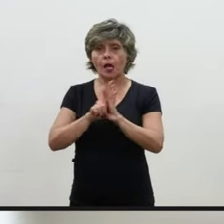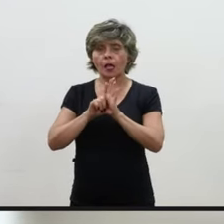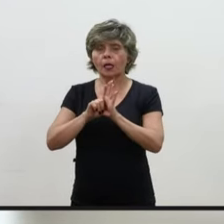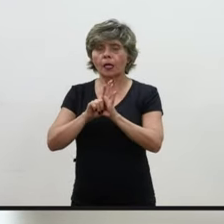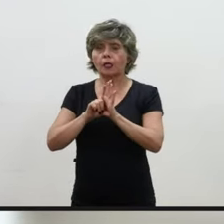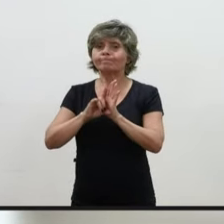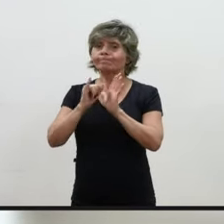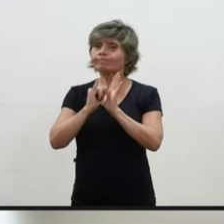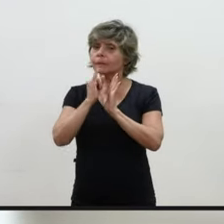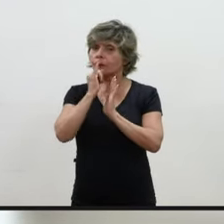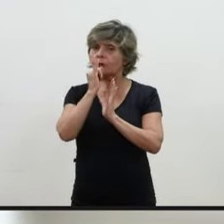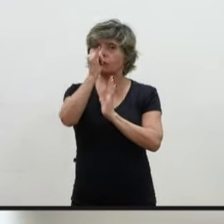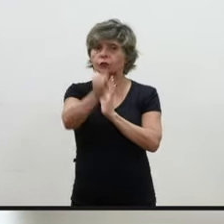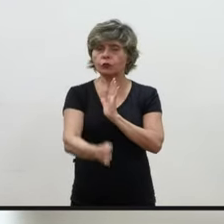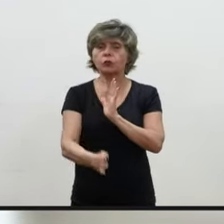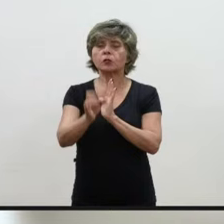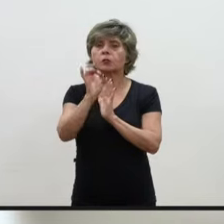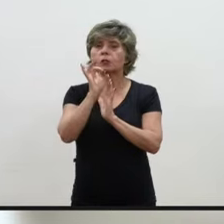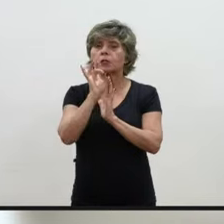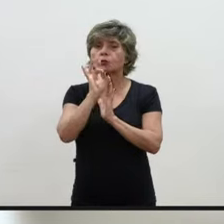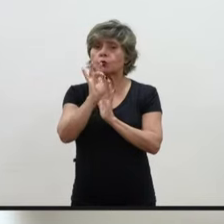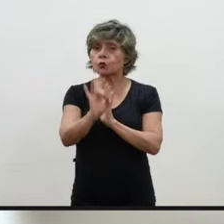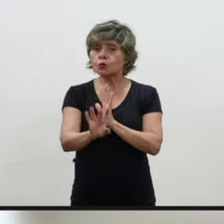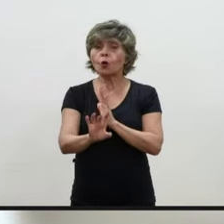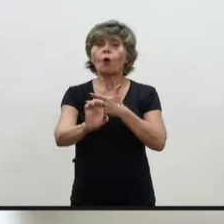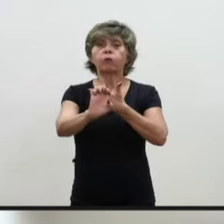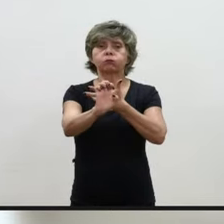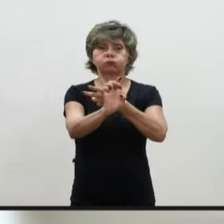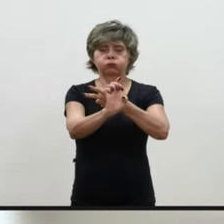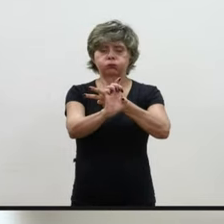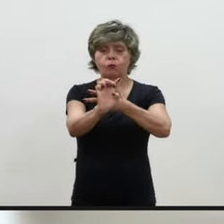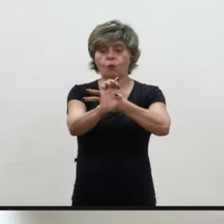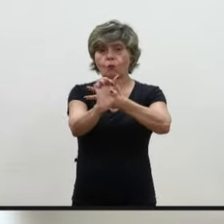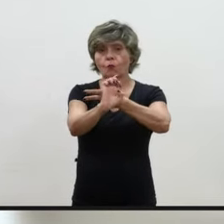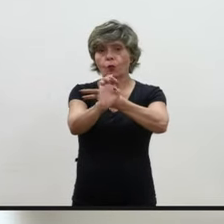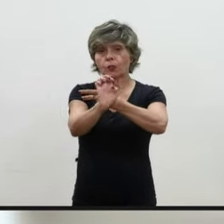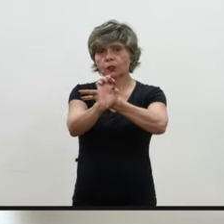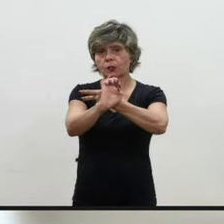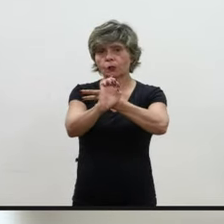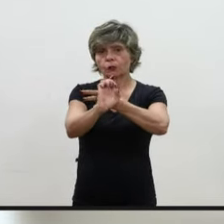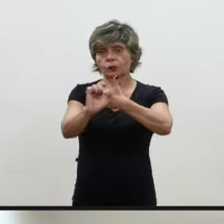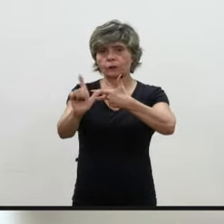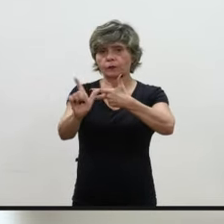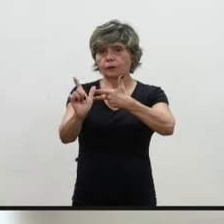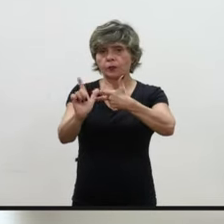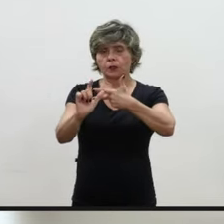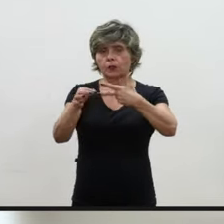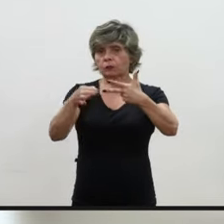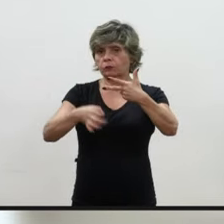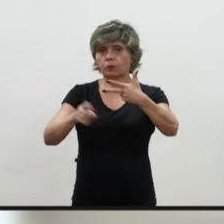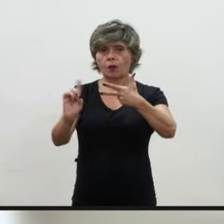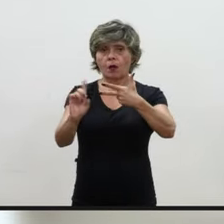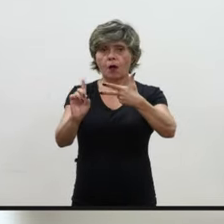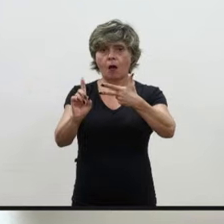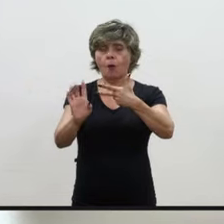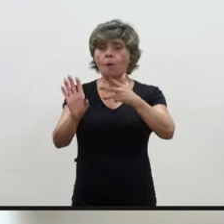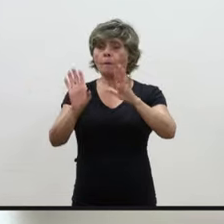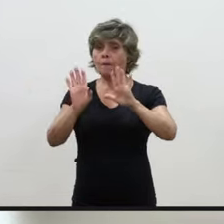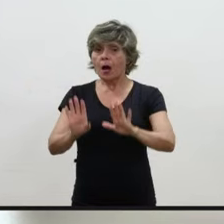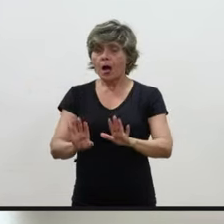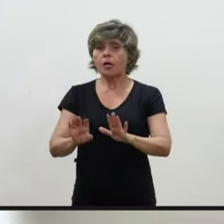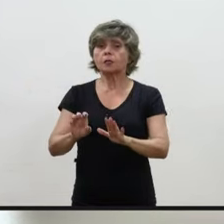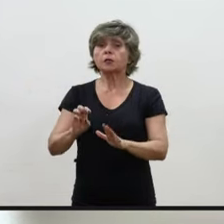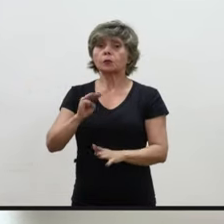só... tratar o Executivo. Mas ele entendeu que a lei também se